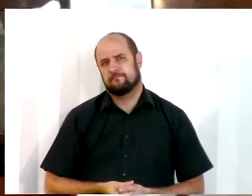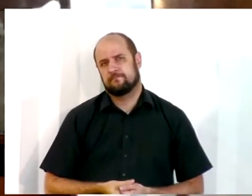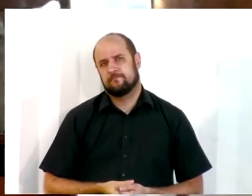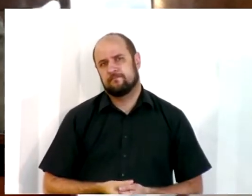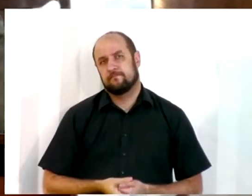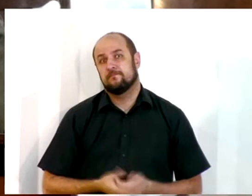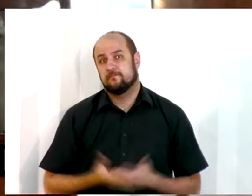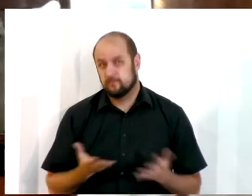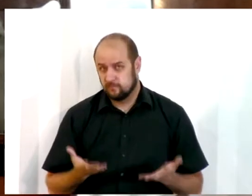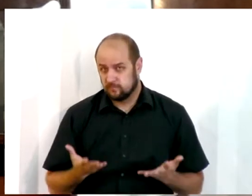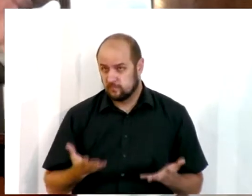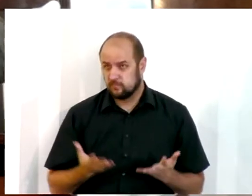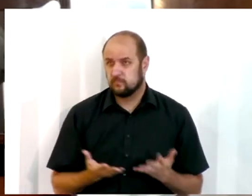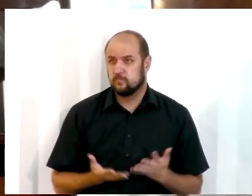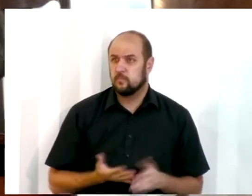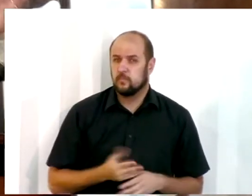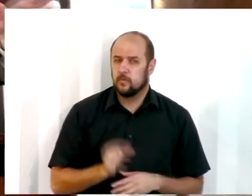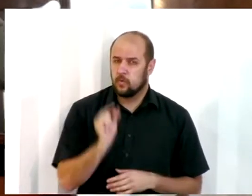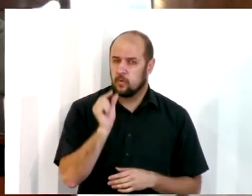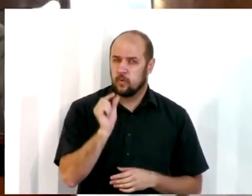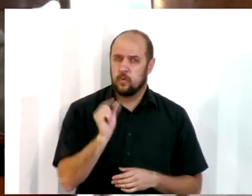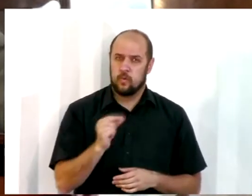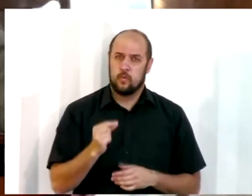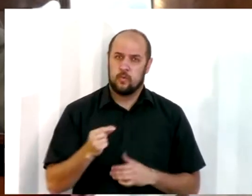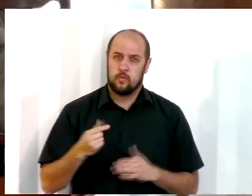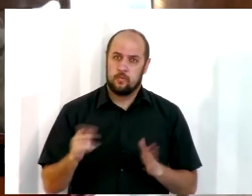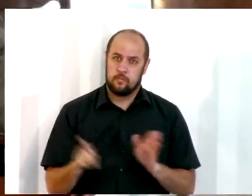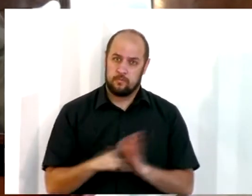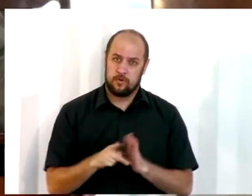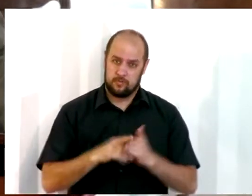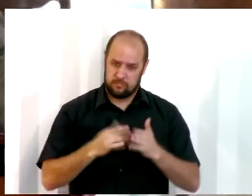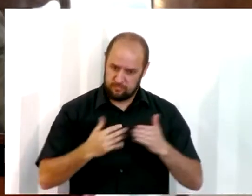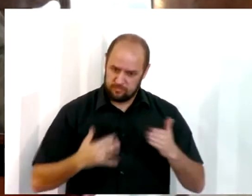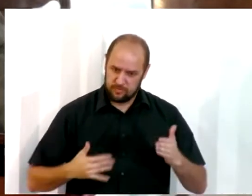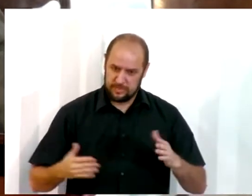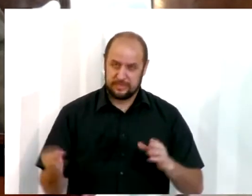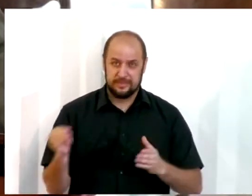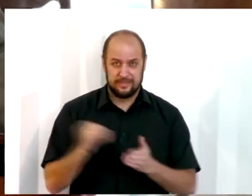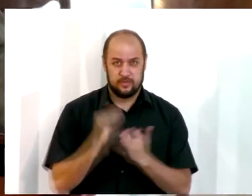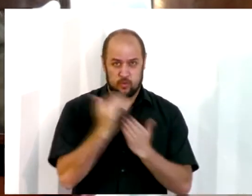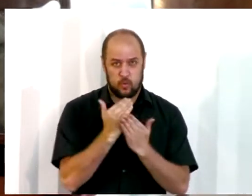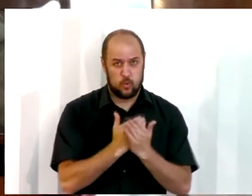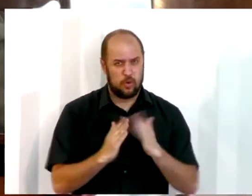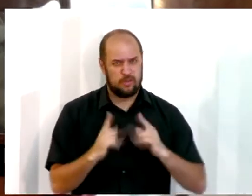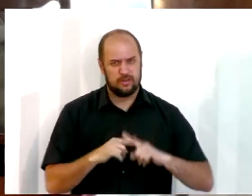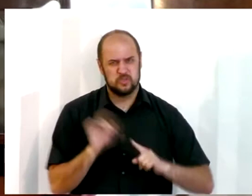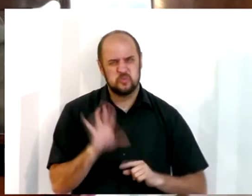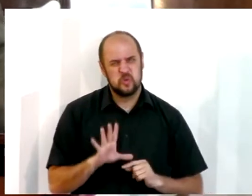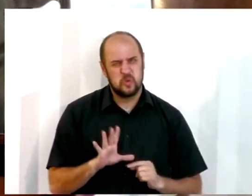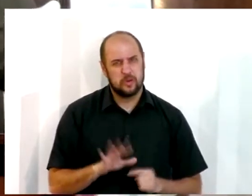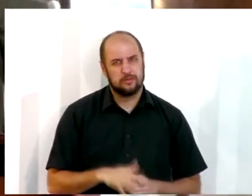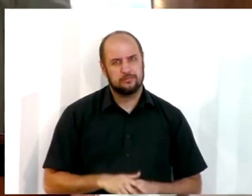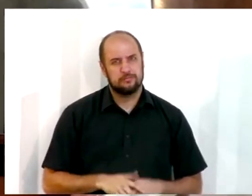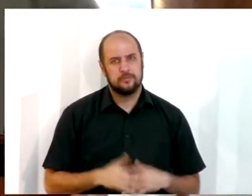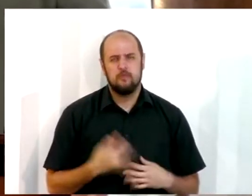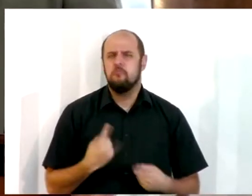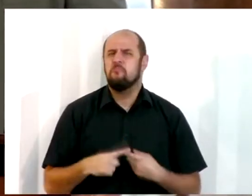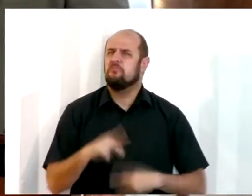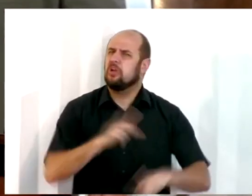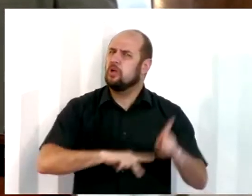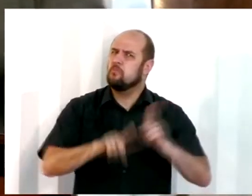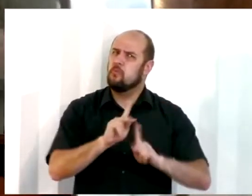Mais uma coisinha no ritual da liturgia da igreja? Será que é só isso, irmãos? Por que é que o povo ficou de pé